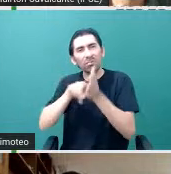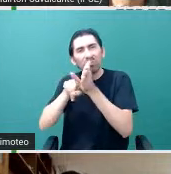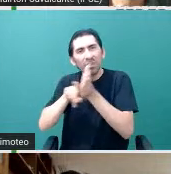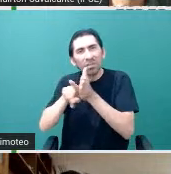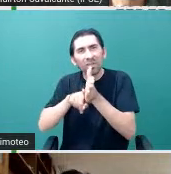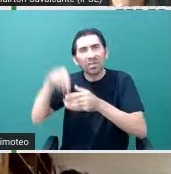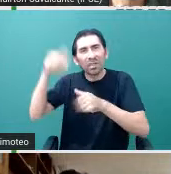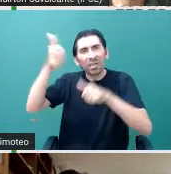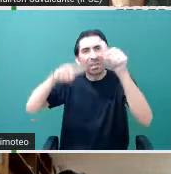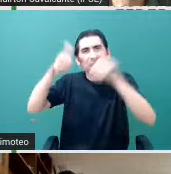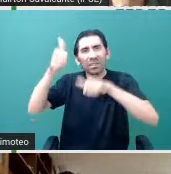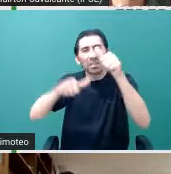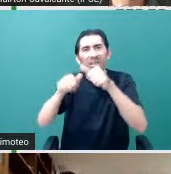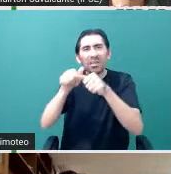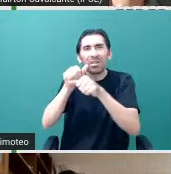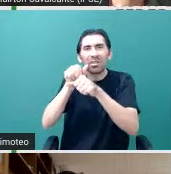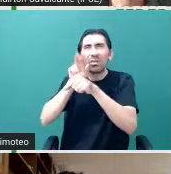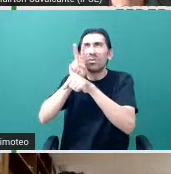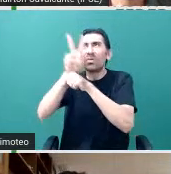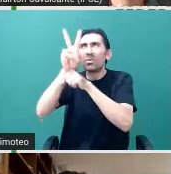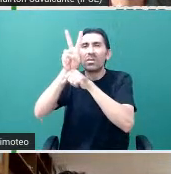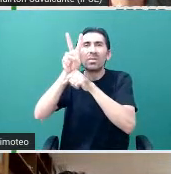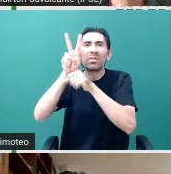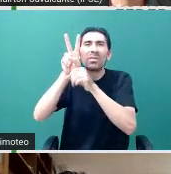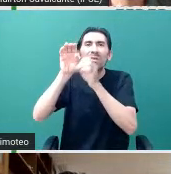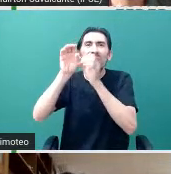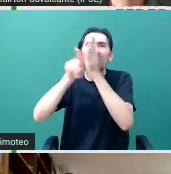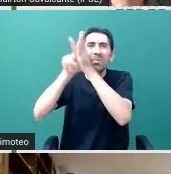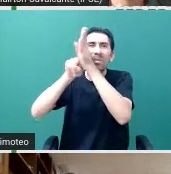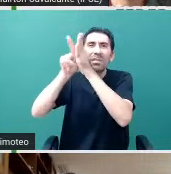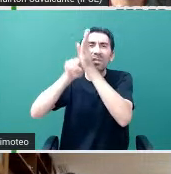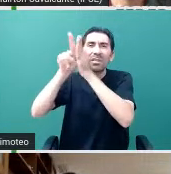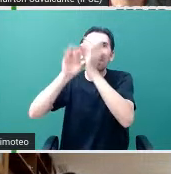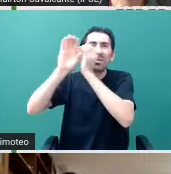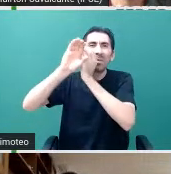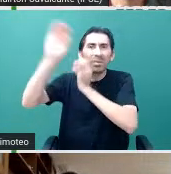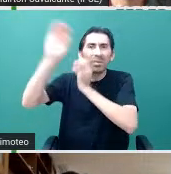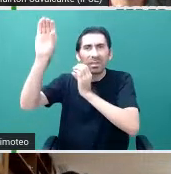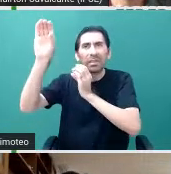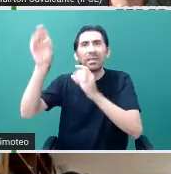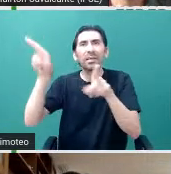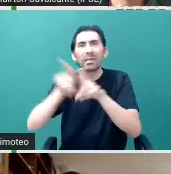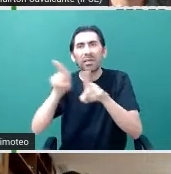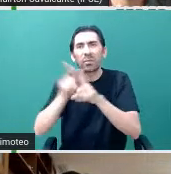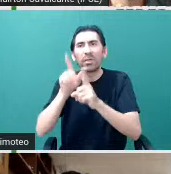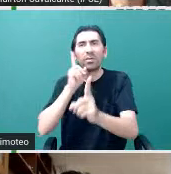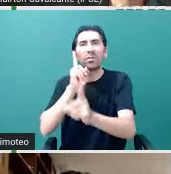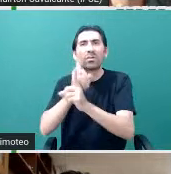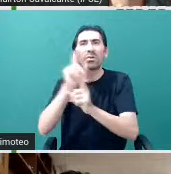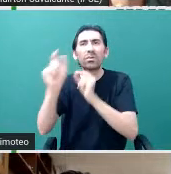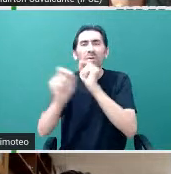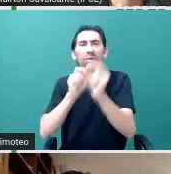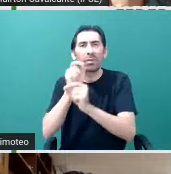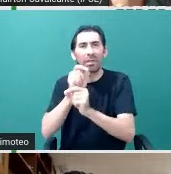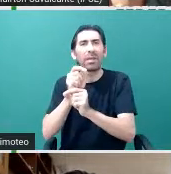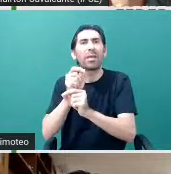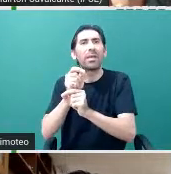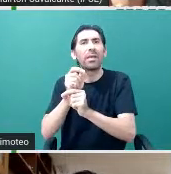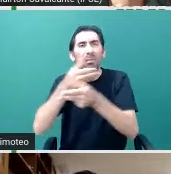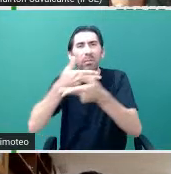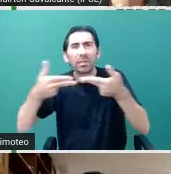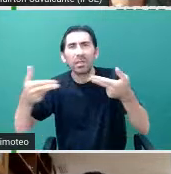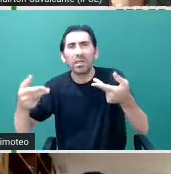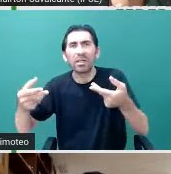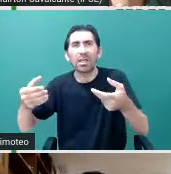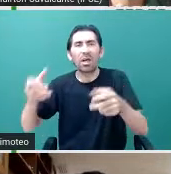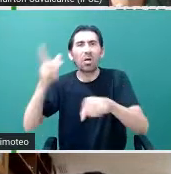mas eu vou só mencionar por fim que a gente também encontrou material rochoso em